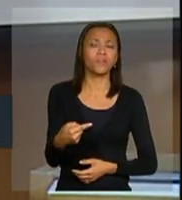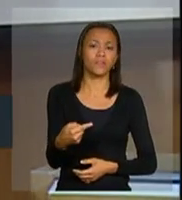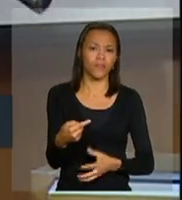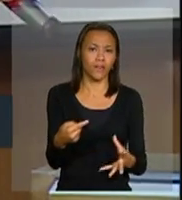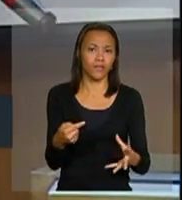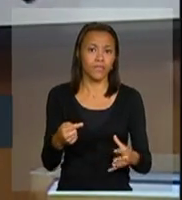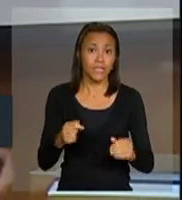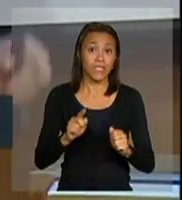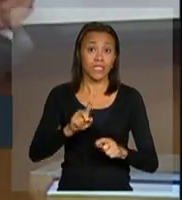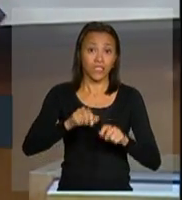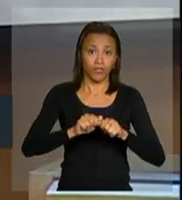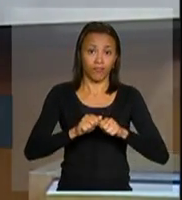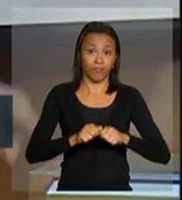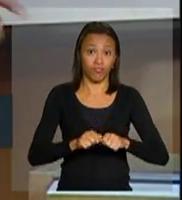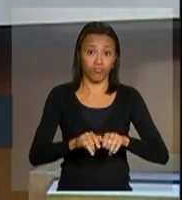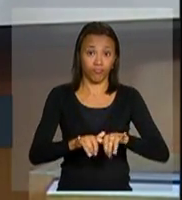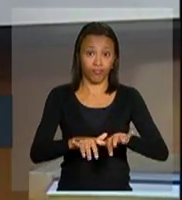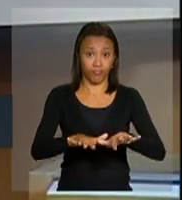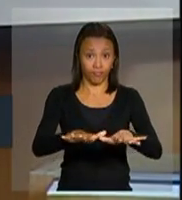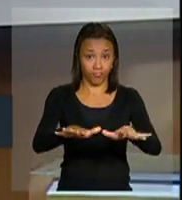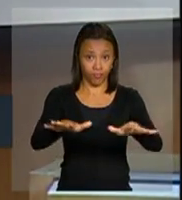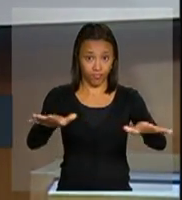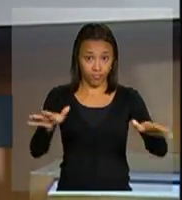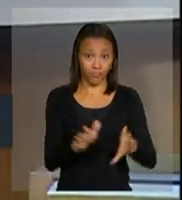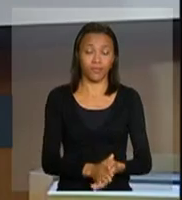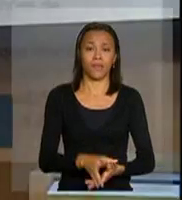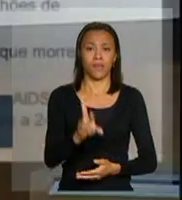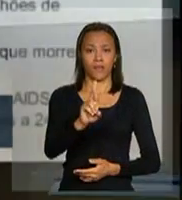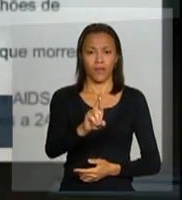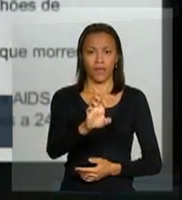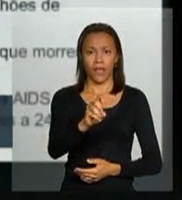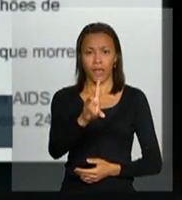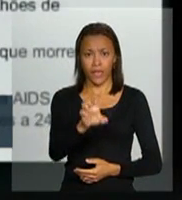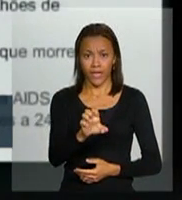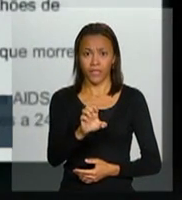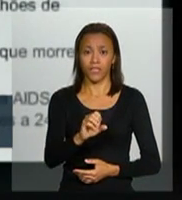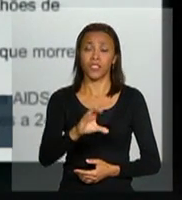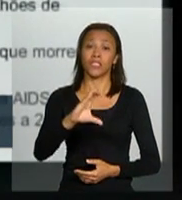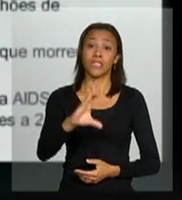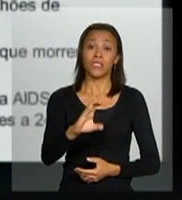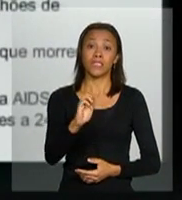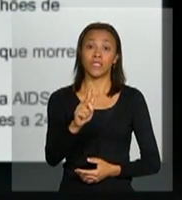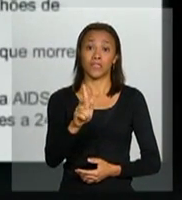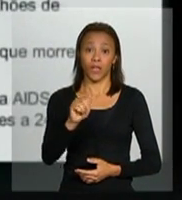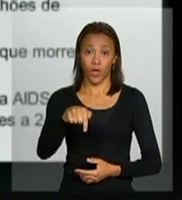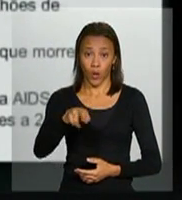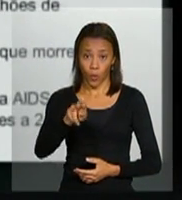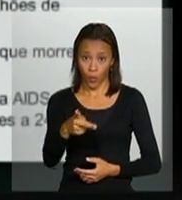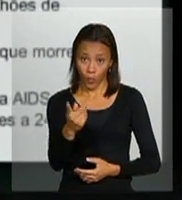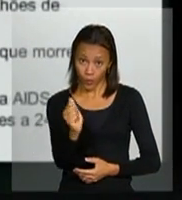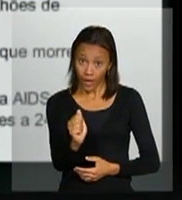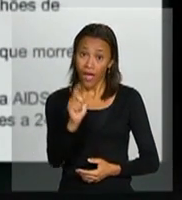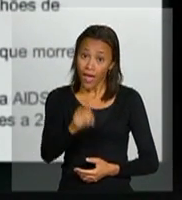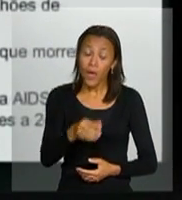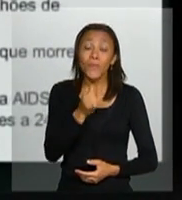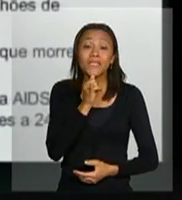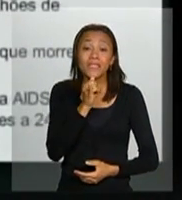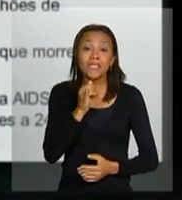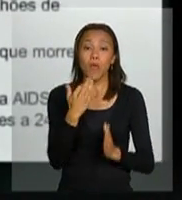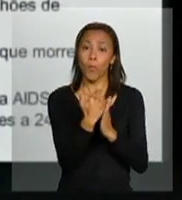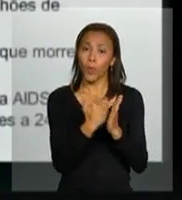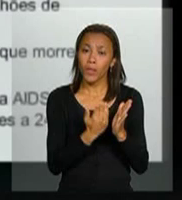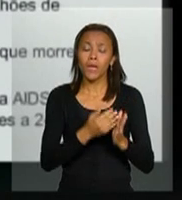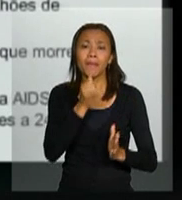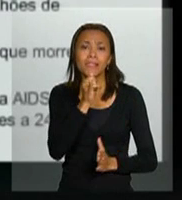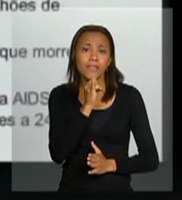se expande a rede cegonha. O programa de rede cegonha que o Brasil implantou é um exemplo para o mundo do ponto de vista